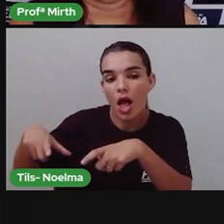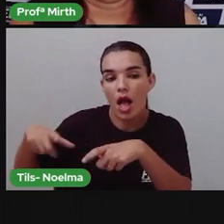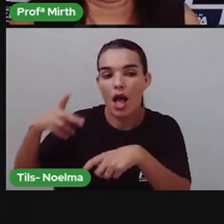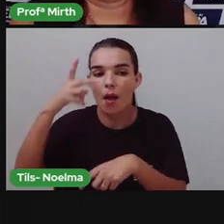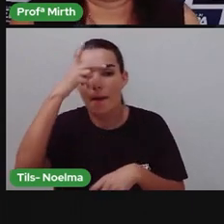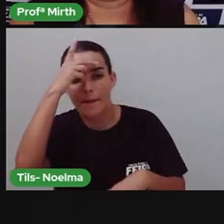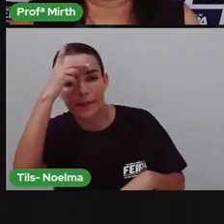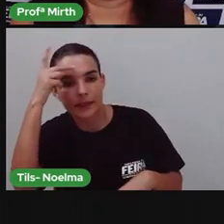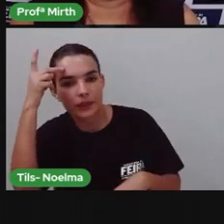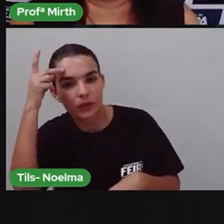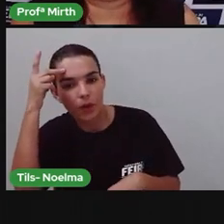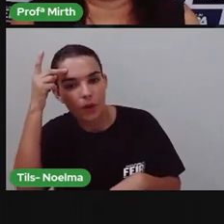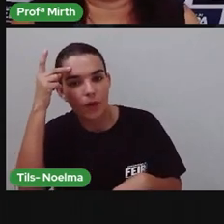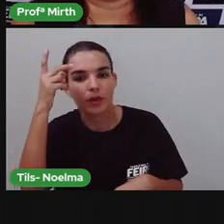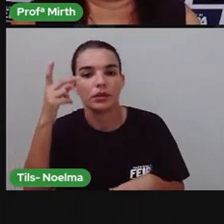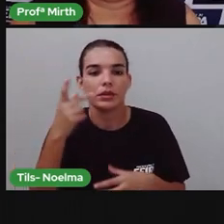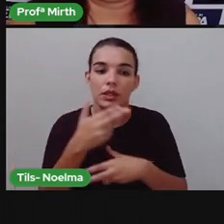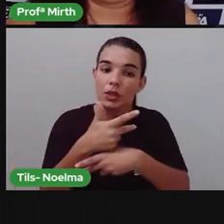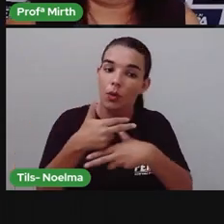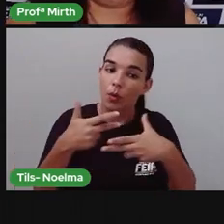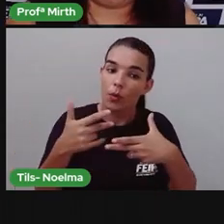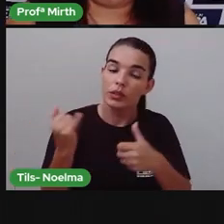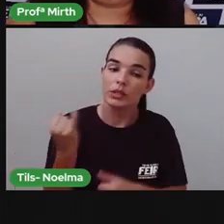e eventos importantes.